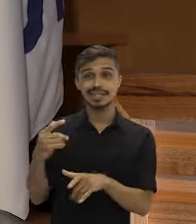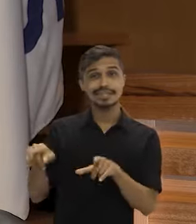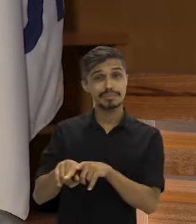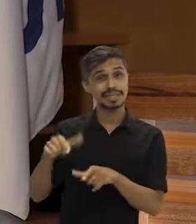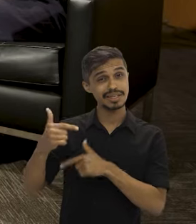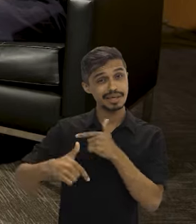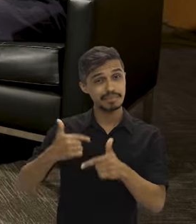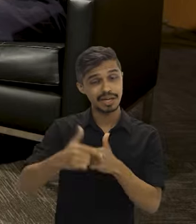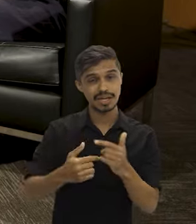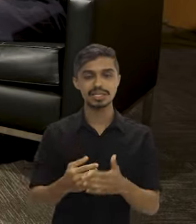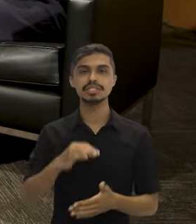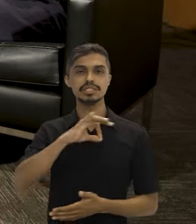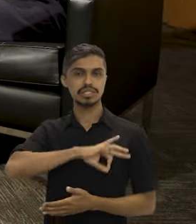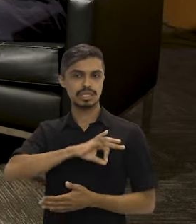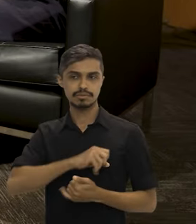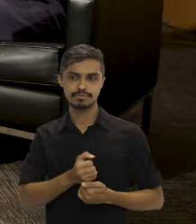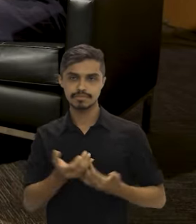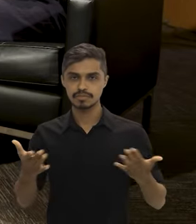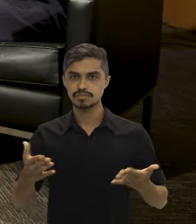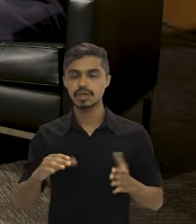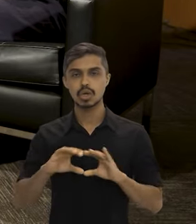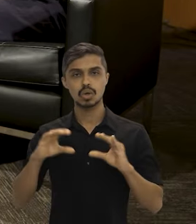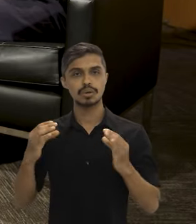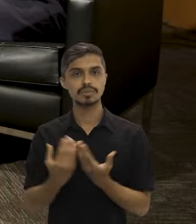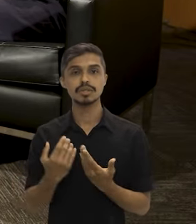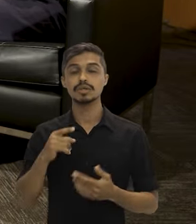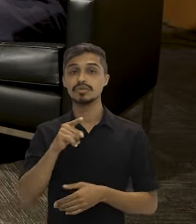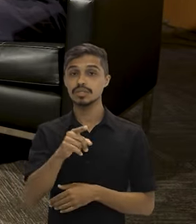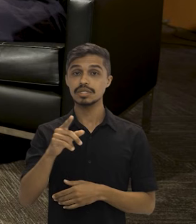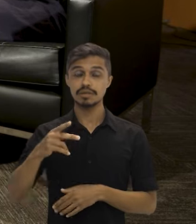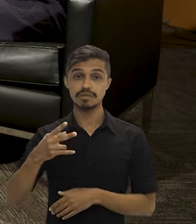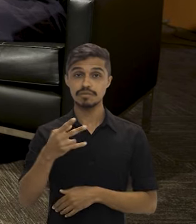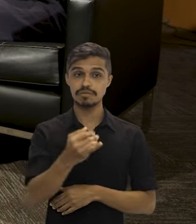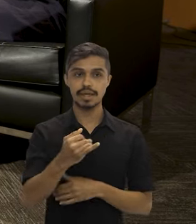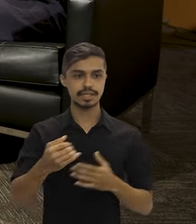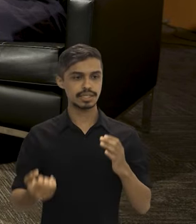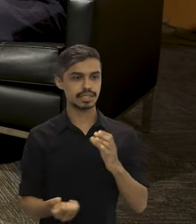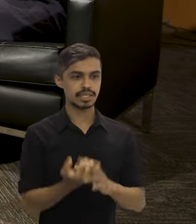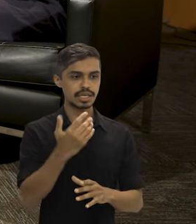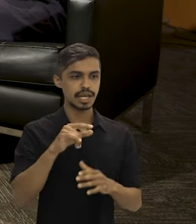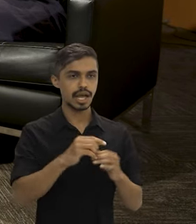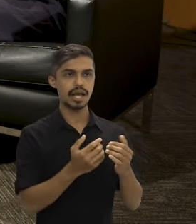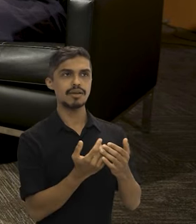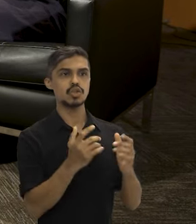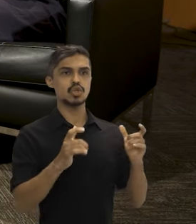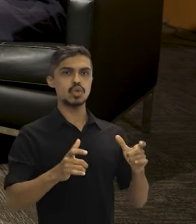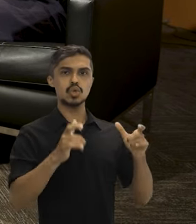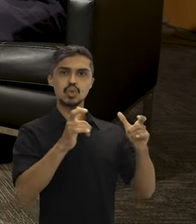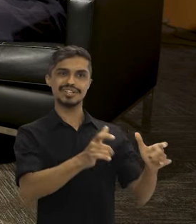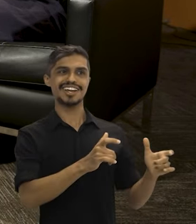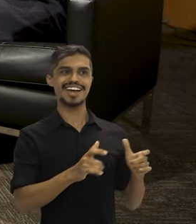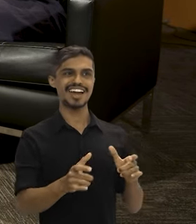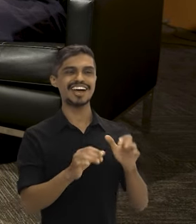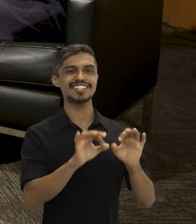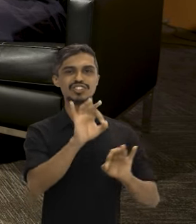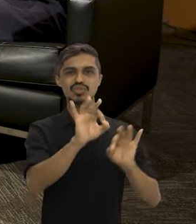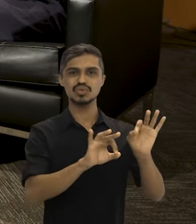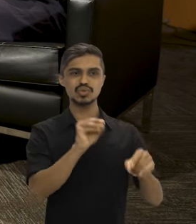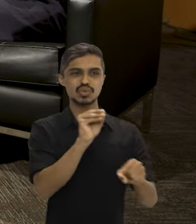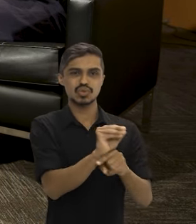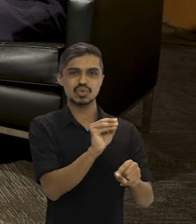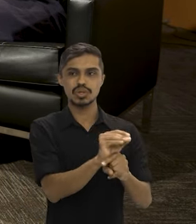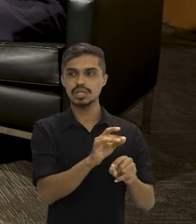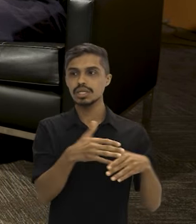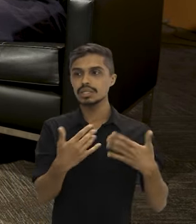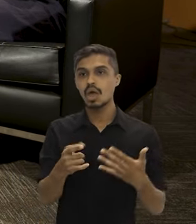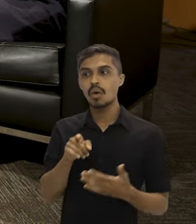geração de emprego e renda. Vamos gerar emprego e renda para as comunidades que você vai estar construindo viveiros, vai ter que plantar essas florestas.